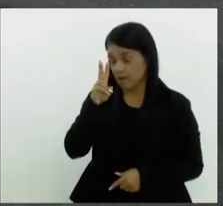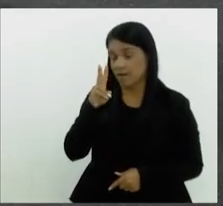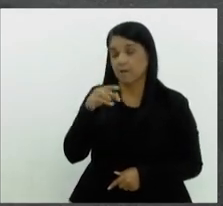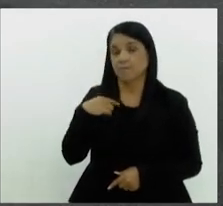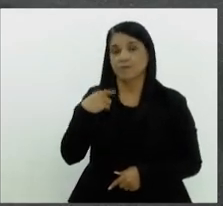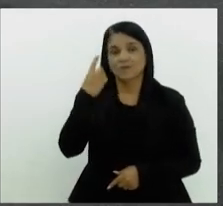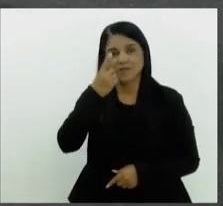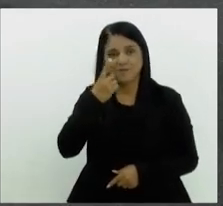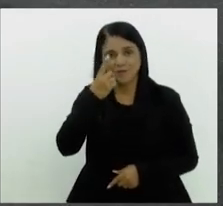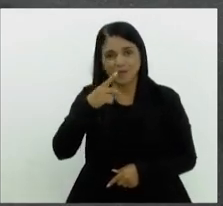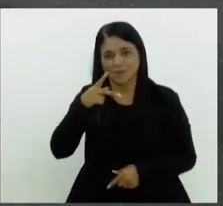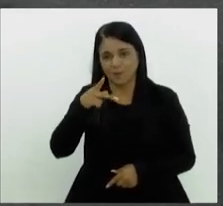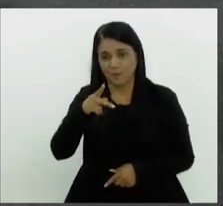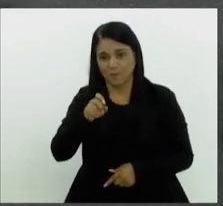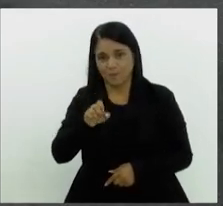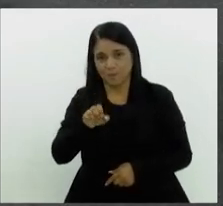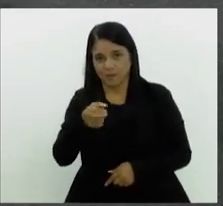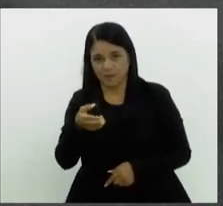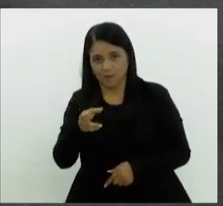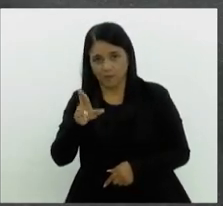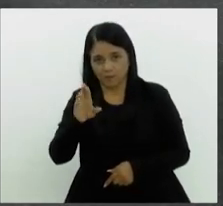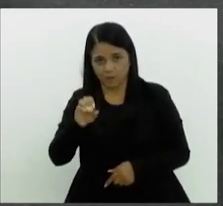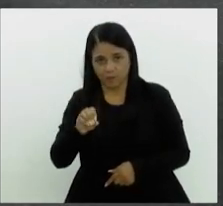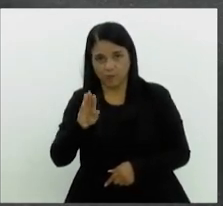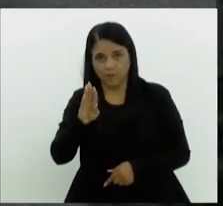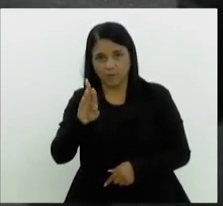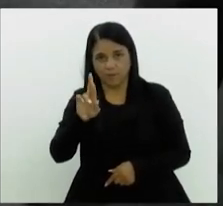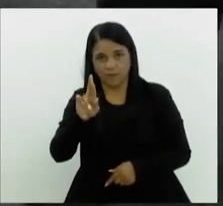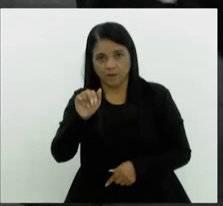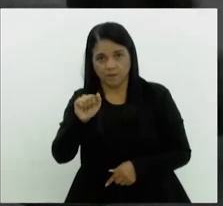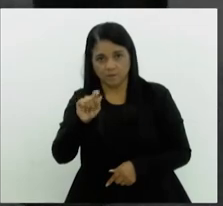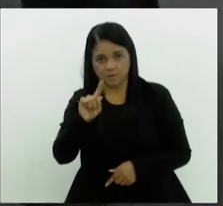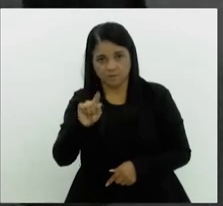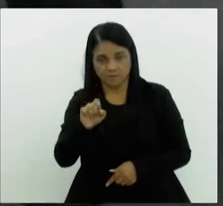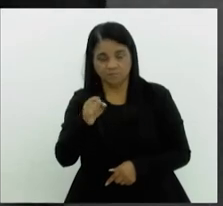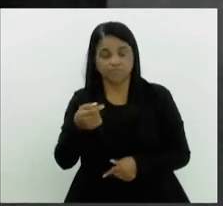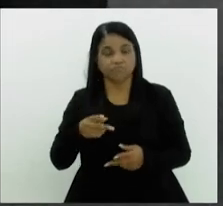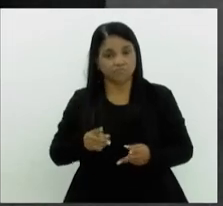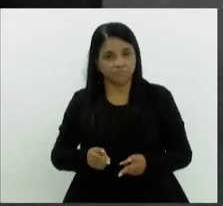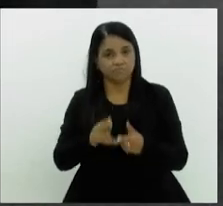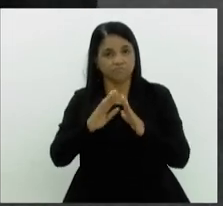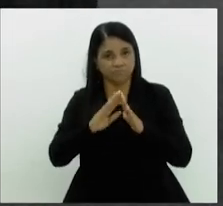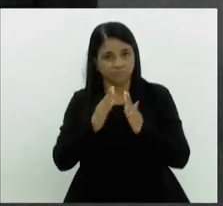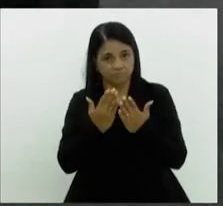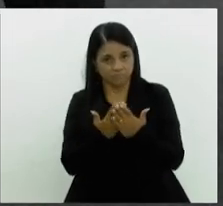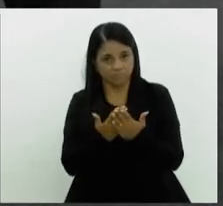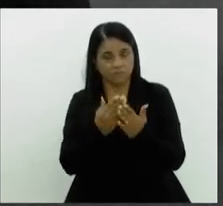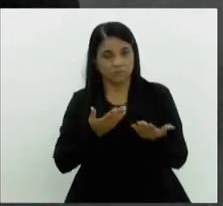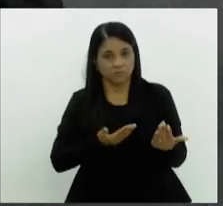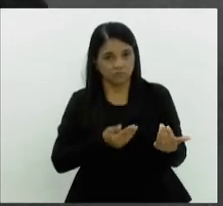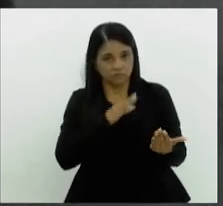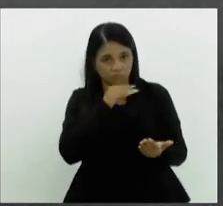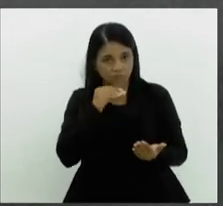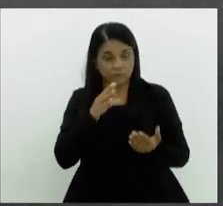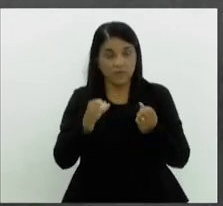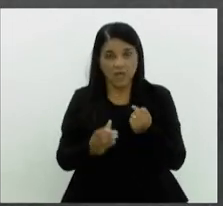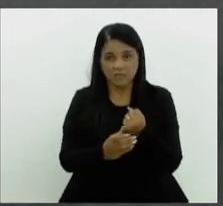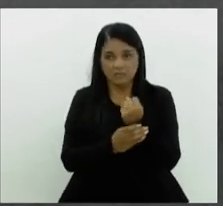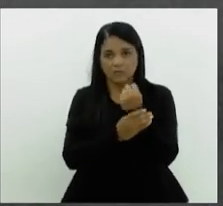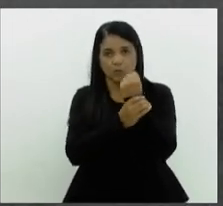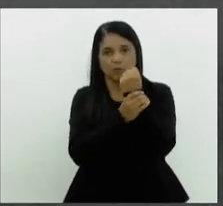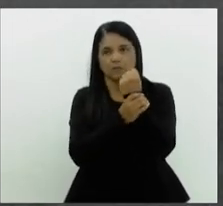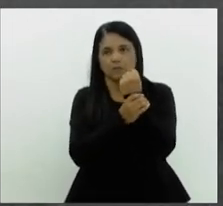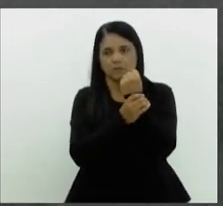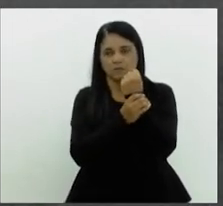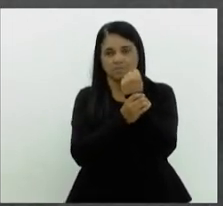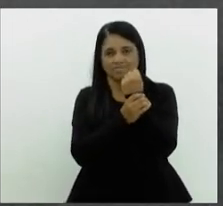deputado Pedro Brazão, que a permanência de jovens e crianças na escola é a segurança de